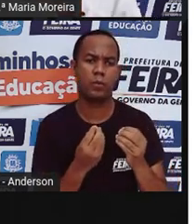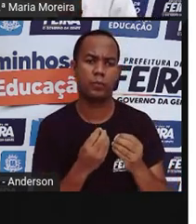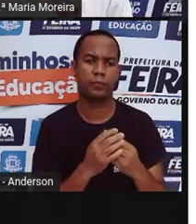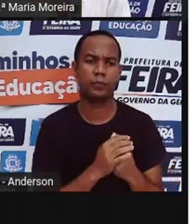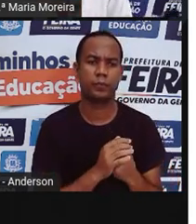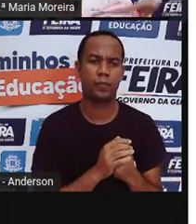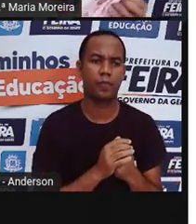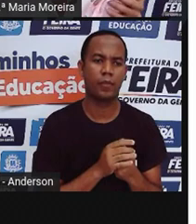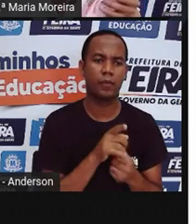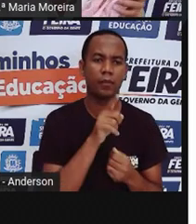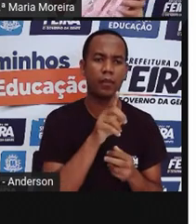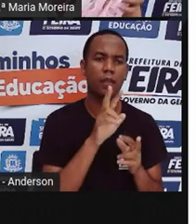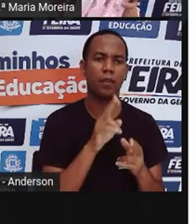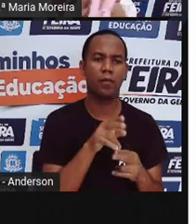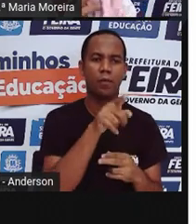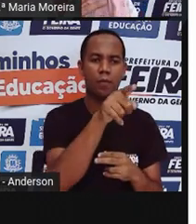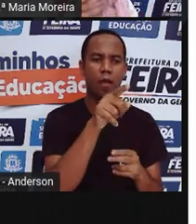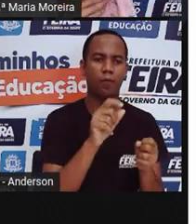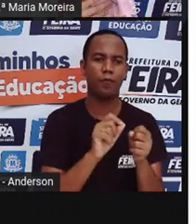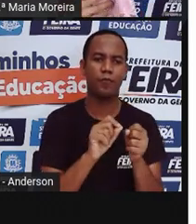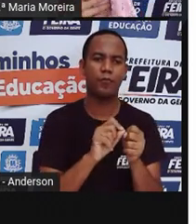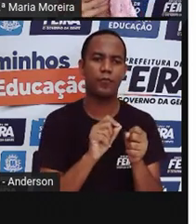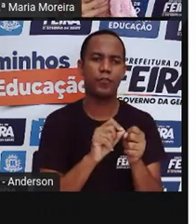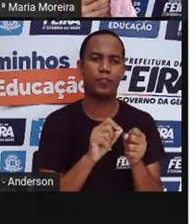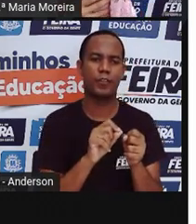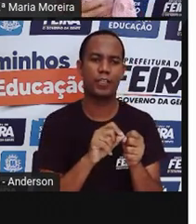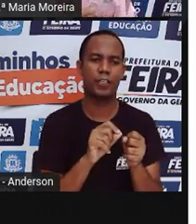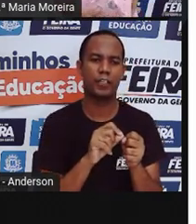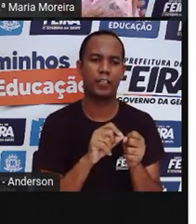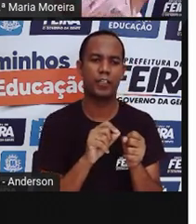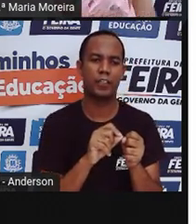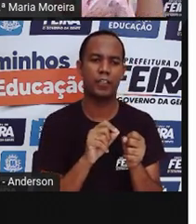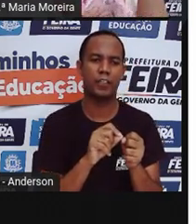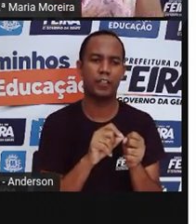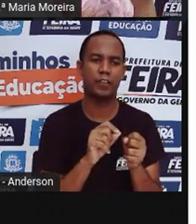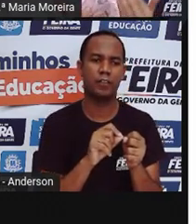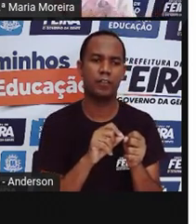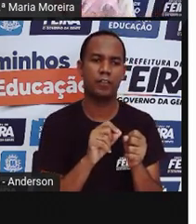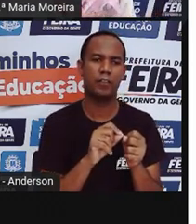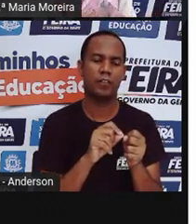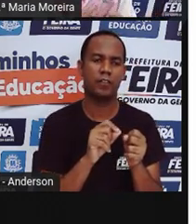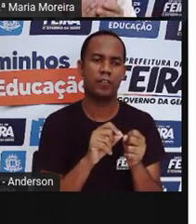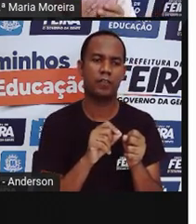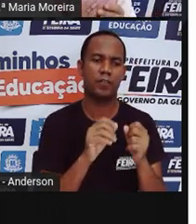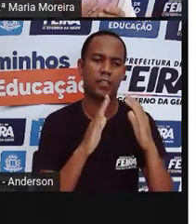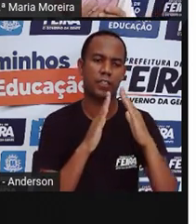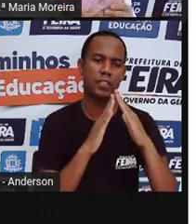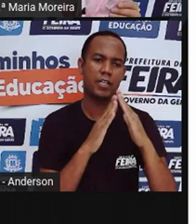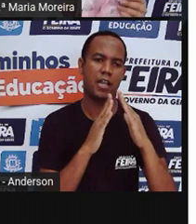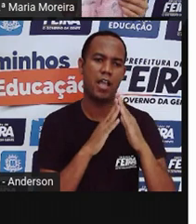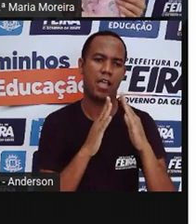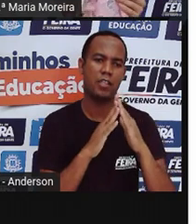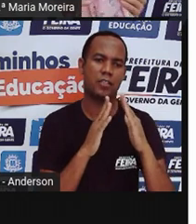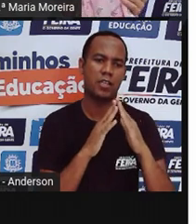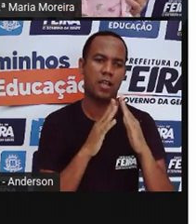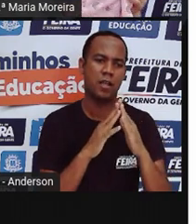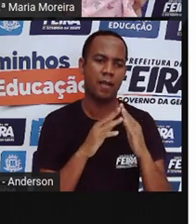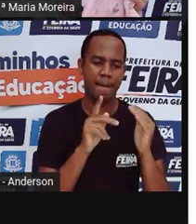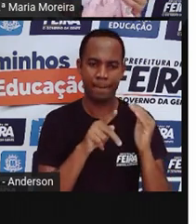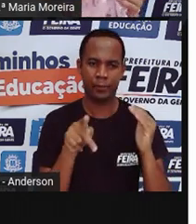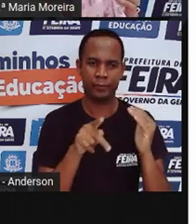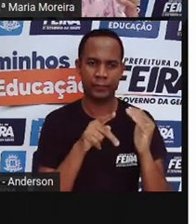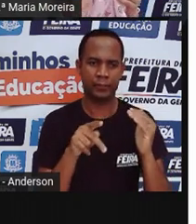Josefine, Josefina, né? Josefina, ela foi o quê? Uma fabricação domiciliar, porque a própria